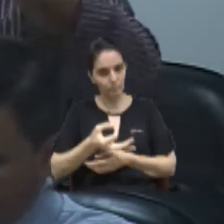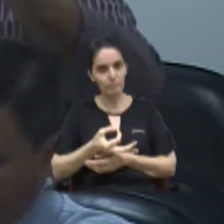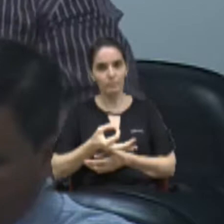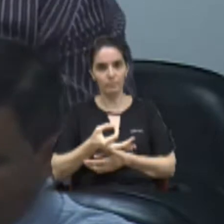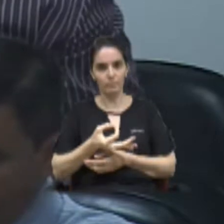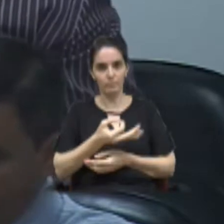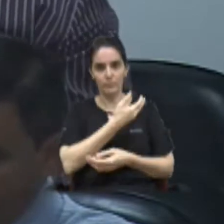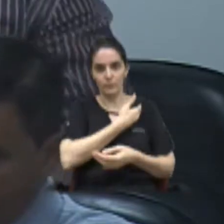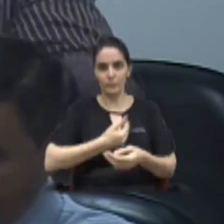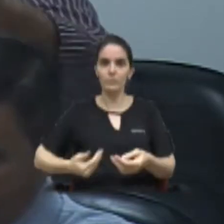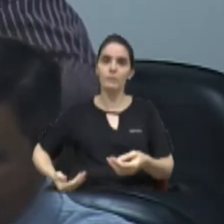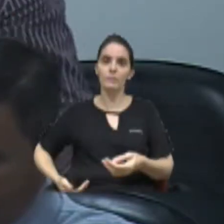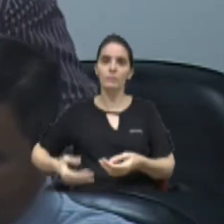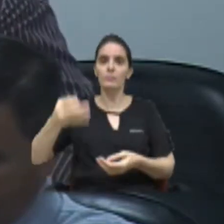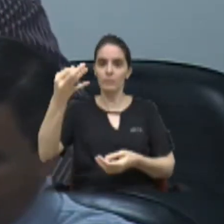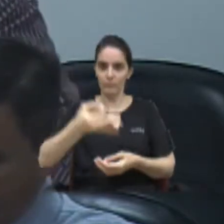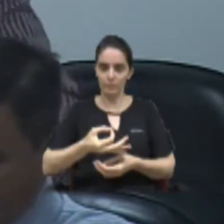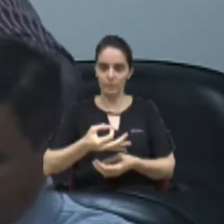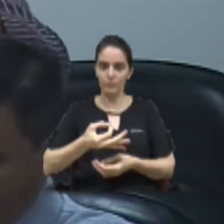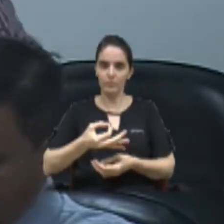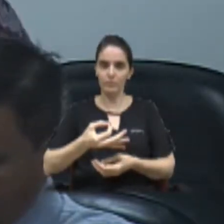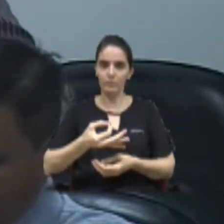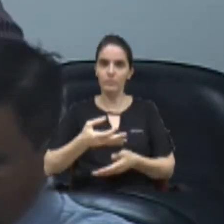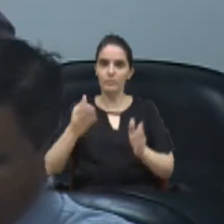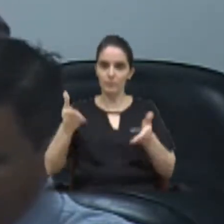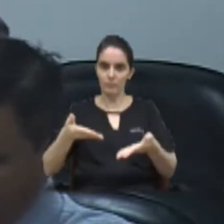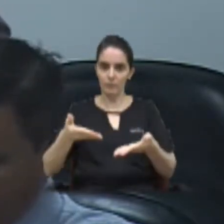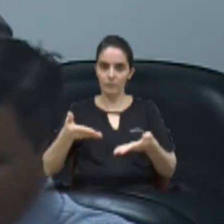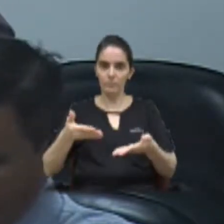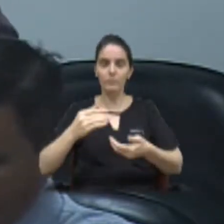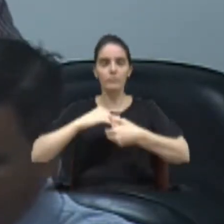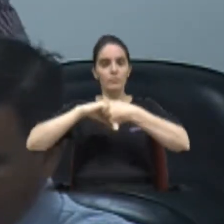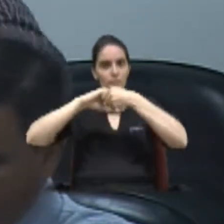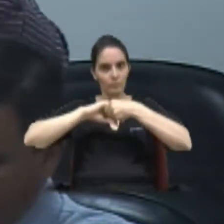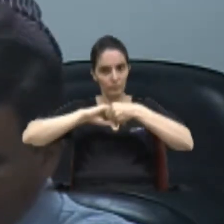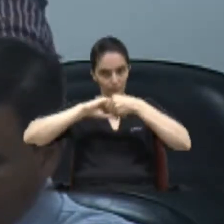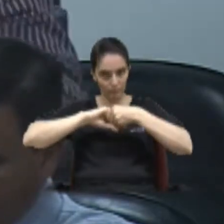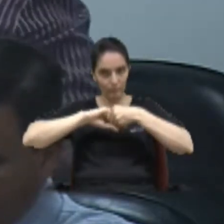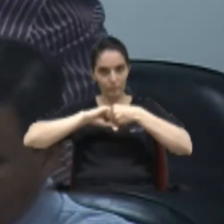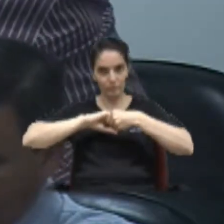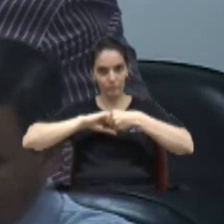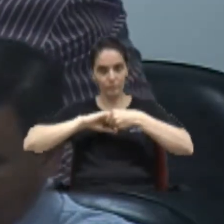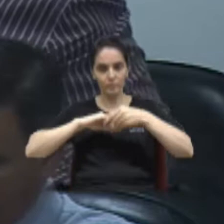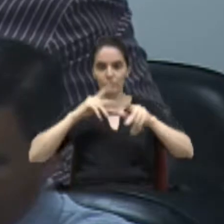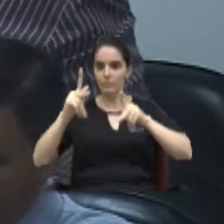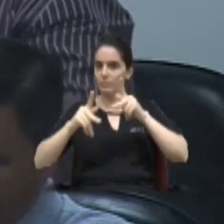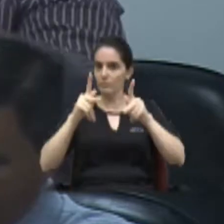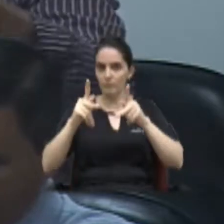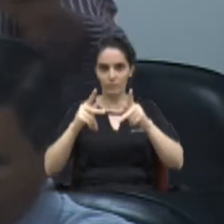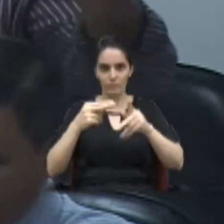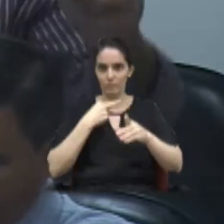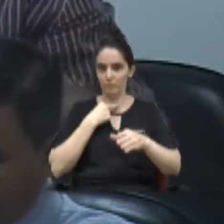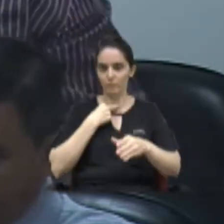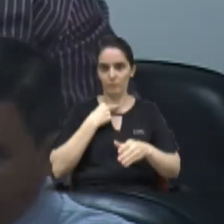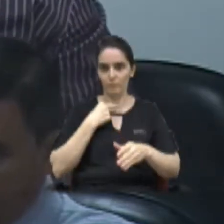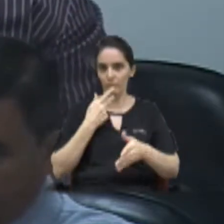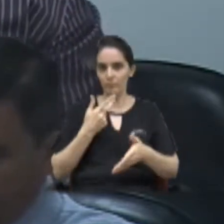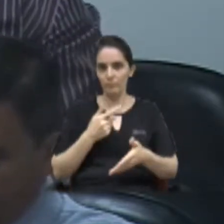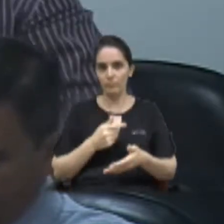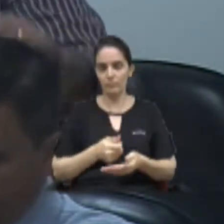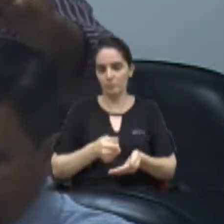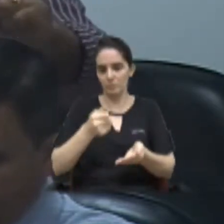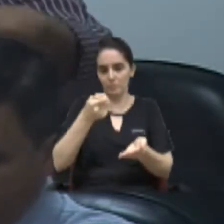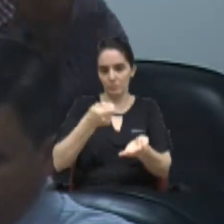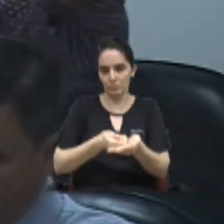O governo acertou, e nós estamos aqui para elogiar quando o governo acerta. A população não pode pagar pelo erro de um